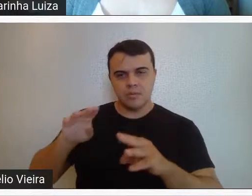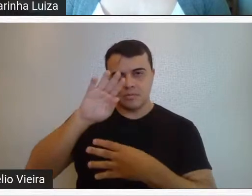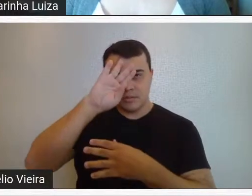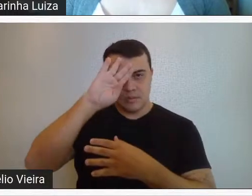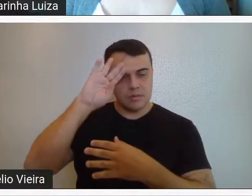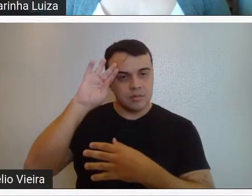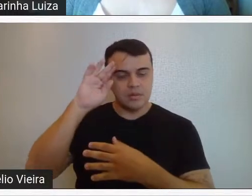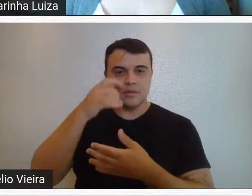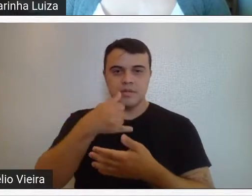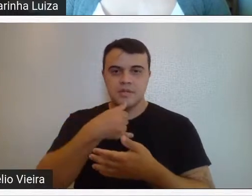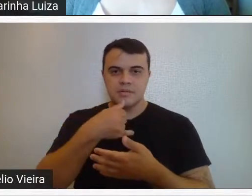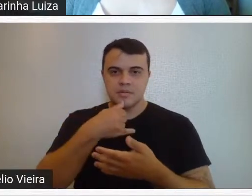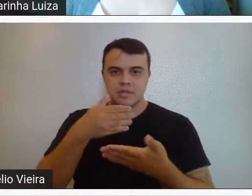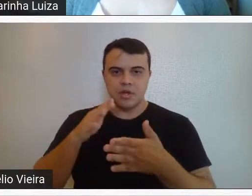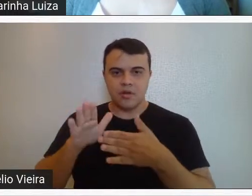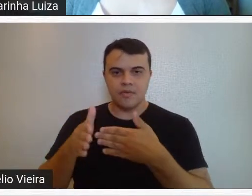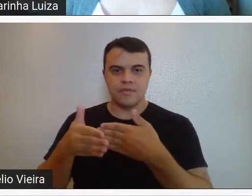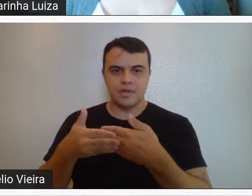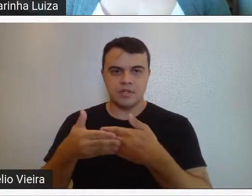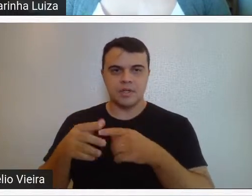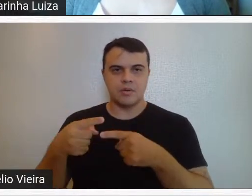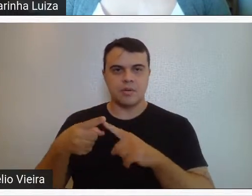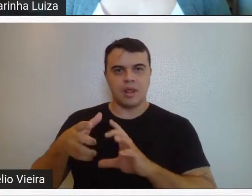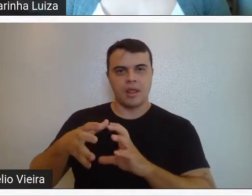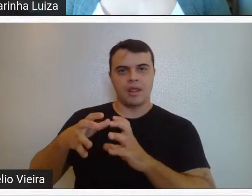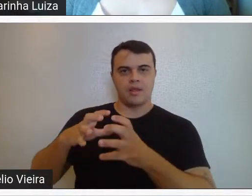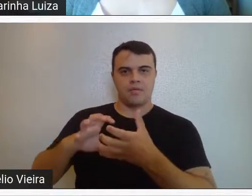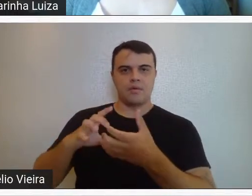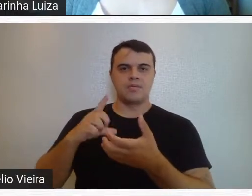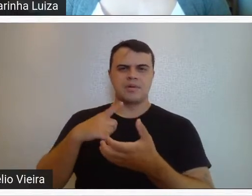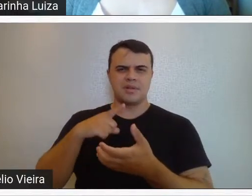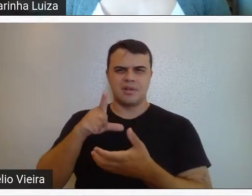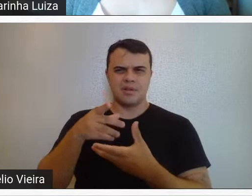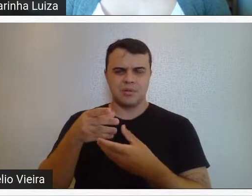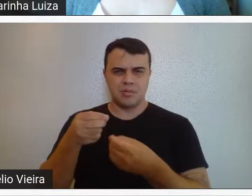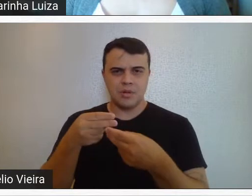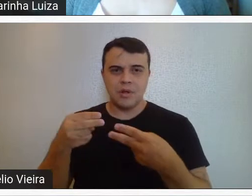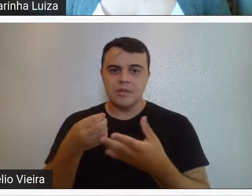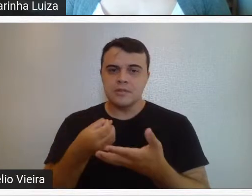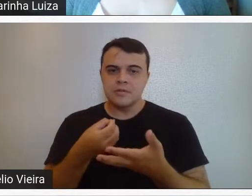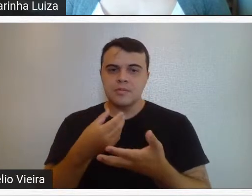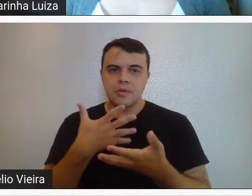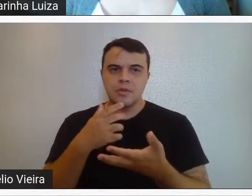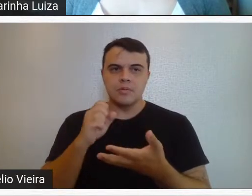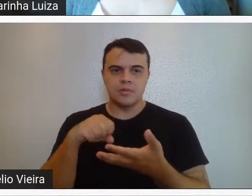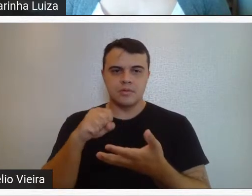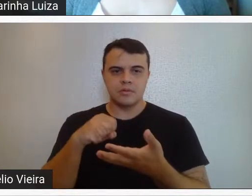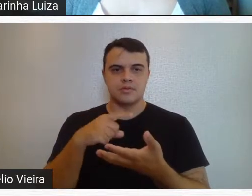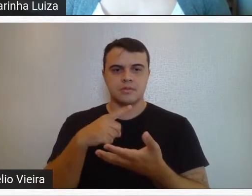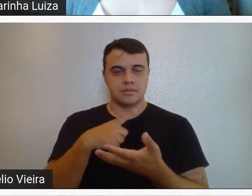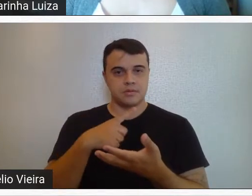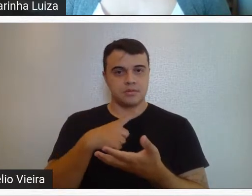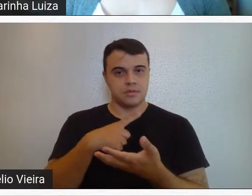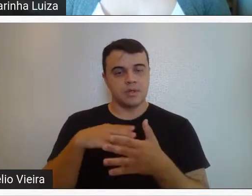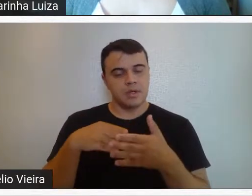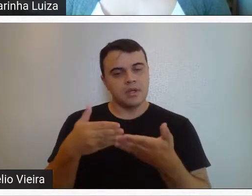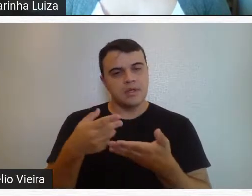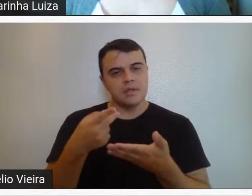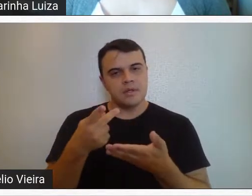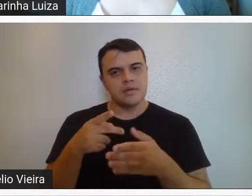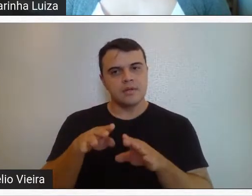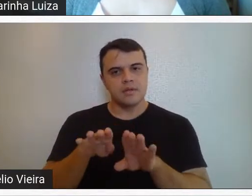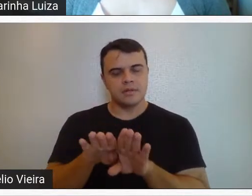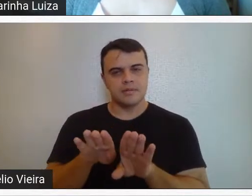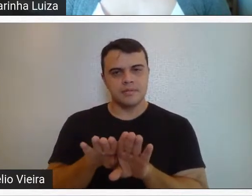infelizmente agora está fechado para a reforma, mas tem um acervo muito bom de arte moderna e contemporânea, e também